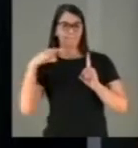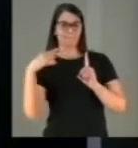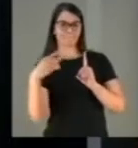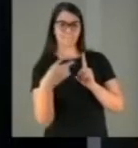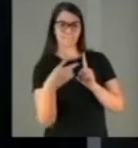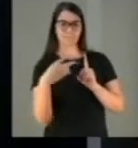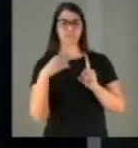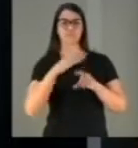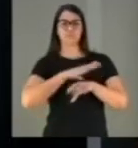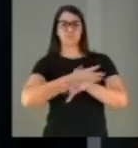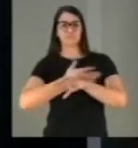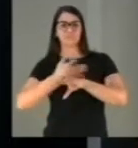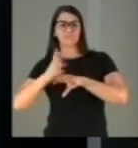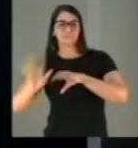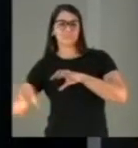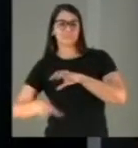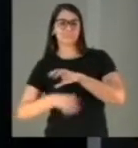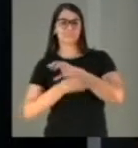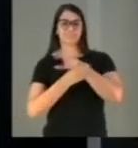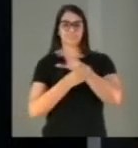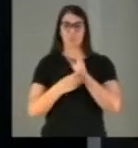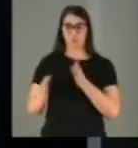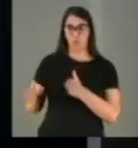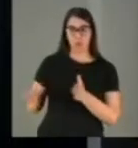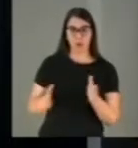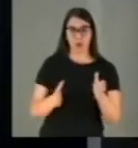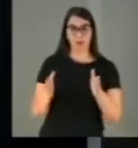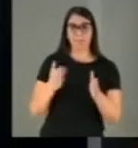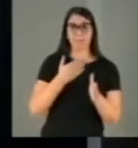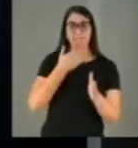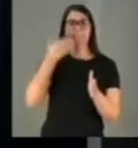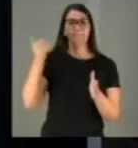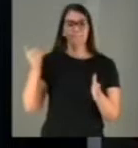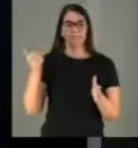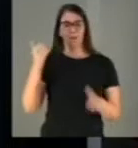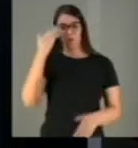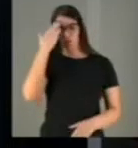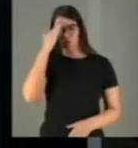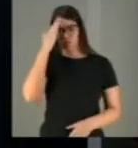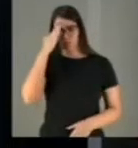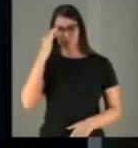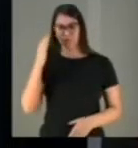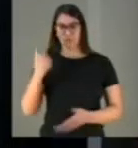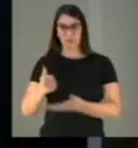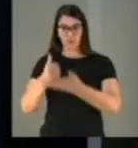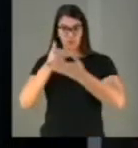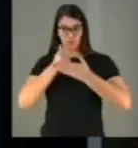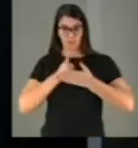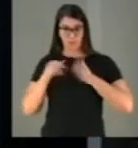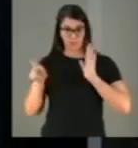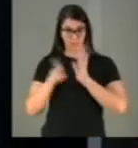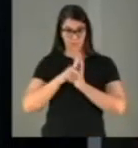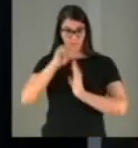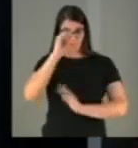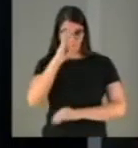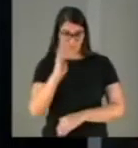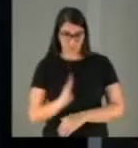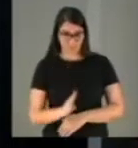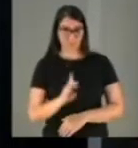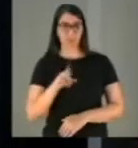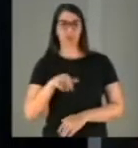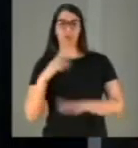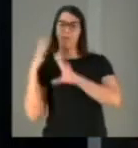sustentabilidade. O caminho mais apto de se traduzir em benefícios sustentáveis para o Brasil se apresenta pela